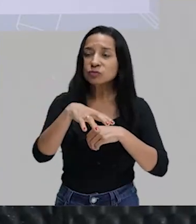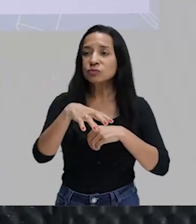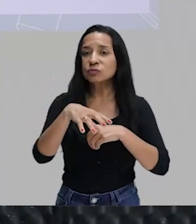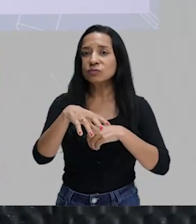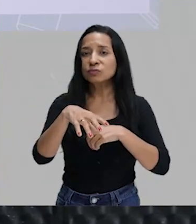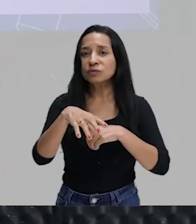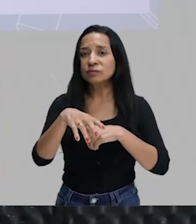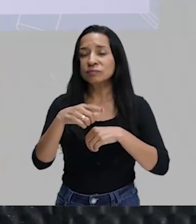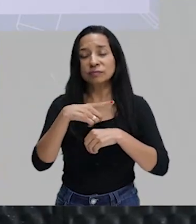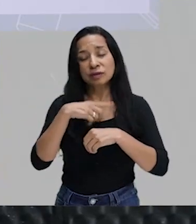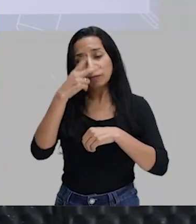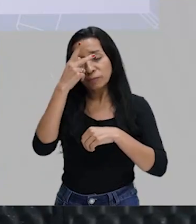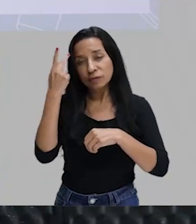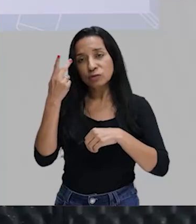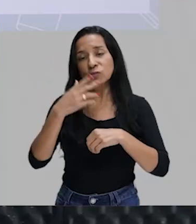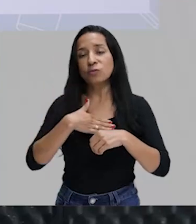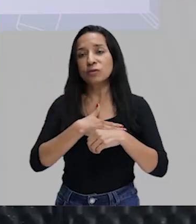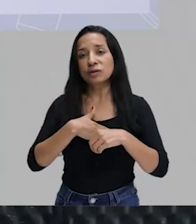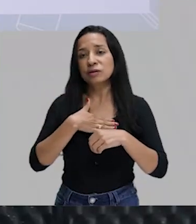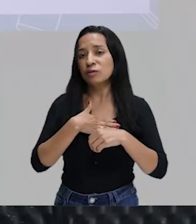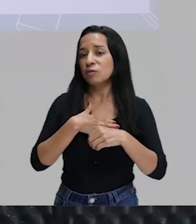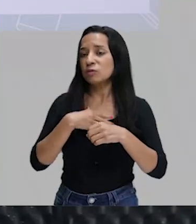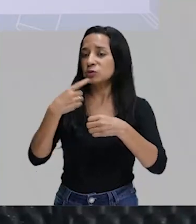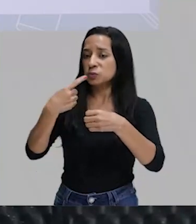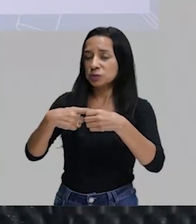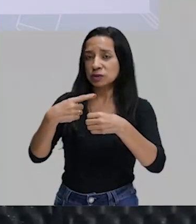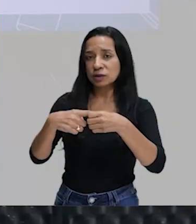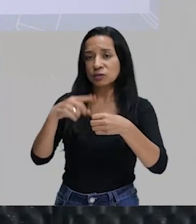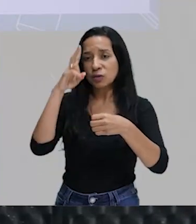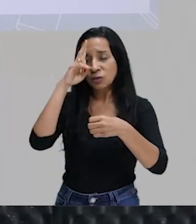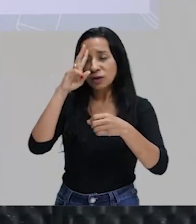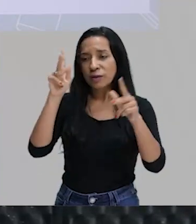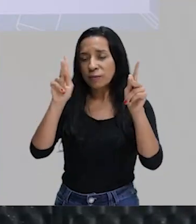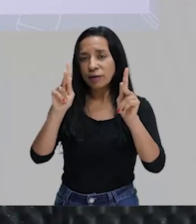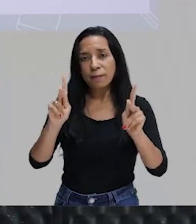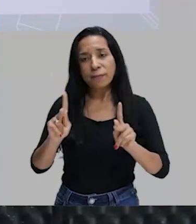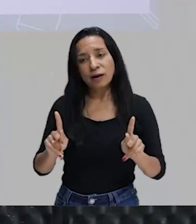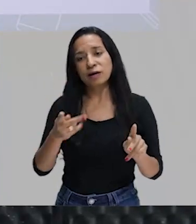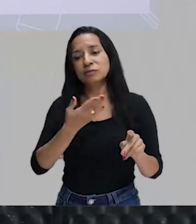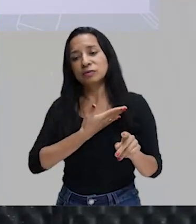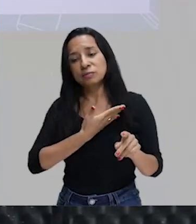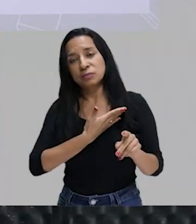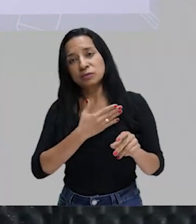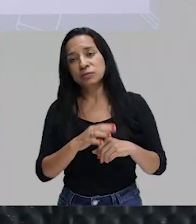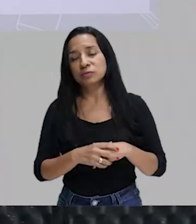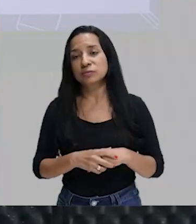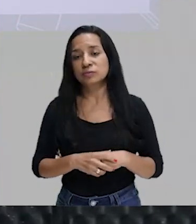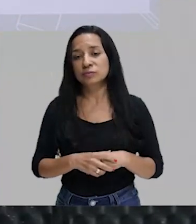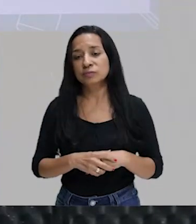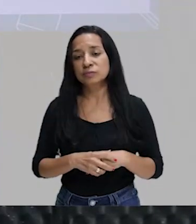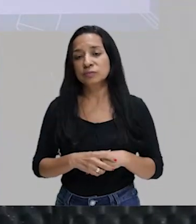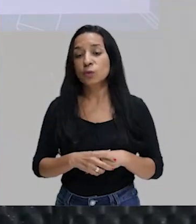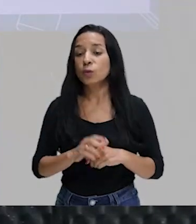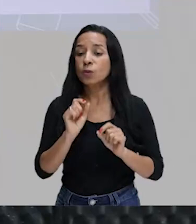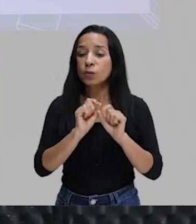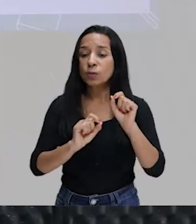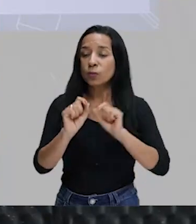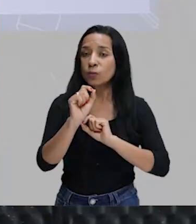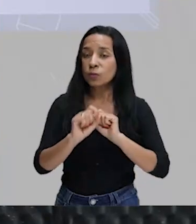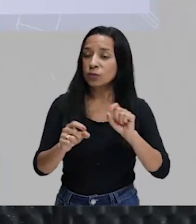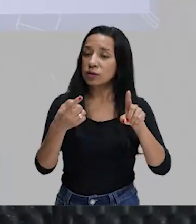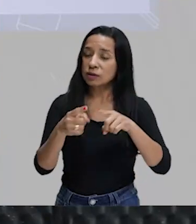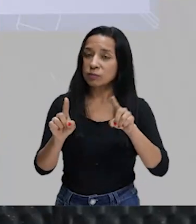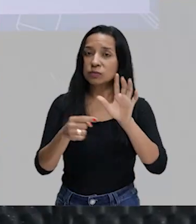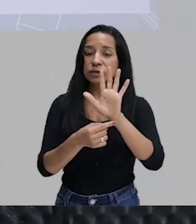interiorano, lembra paz, lembra tranquilidade. Então, é isso que a canção retrata, é isso que o texto retrata, e o